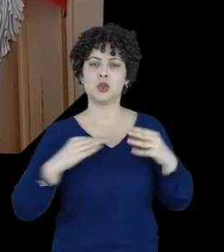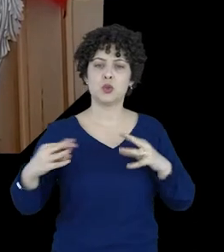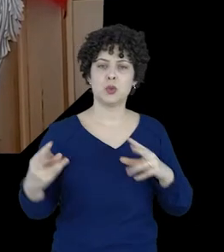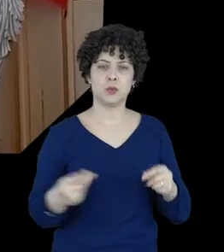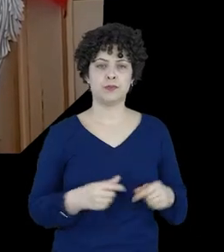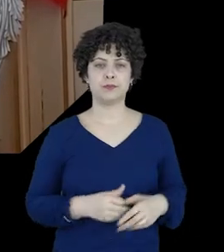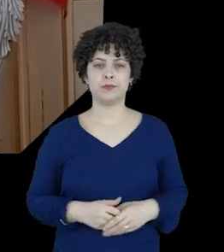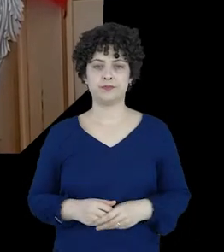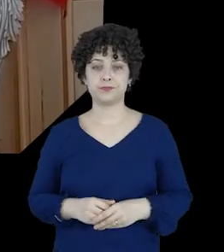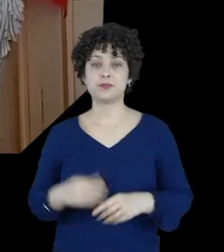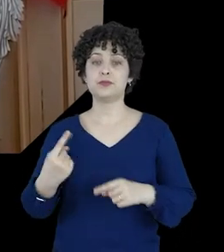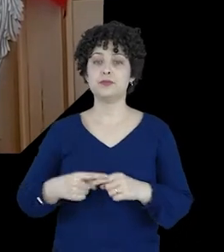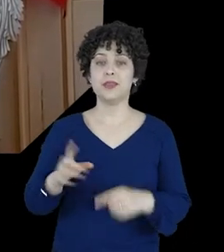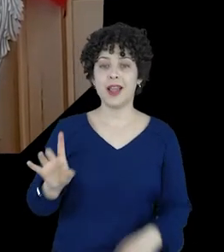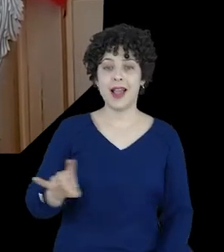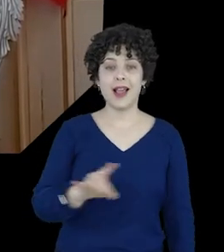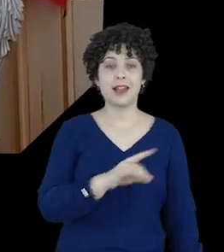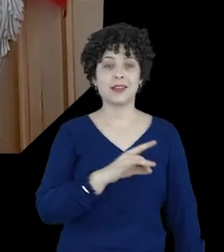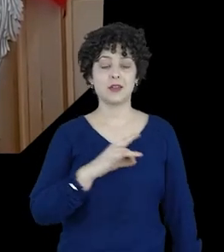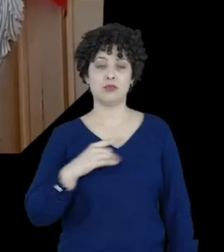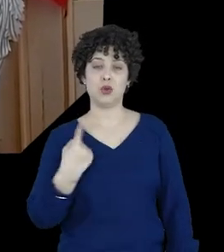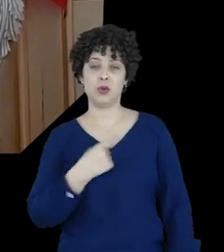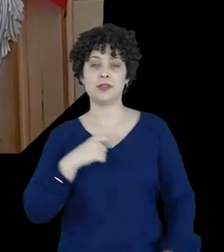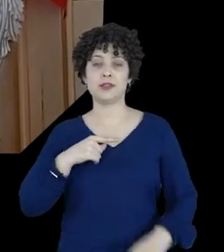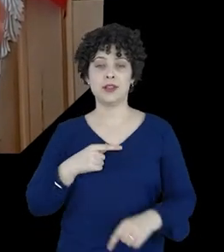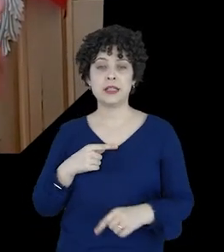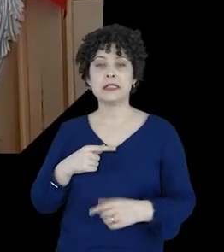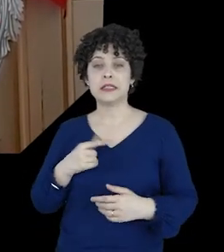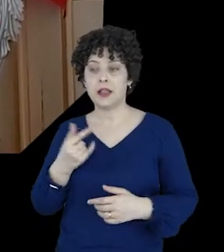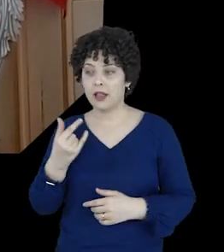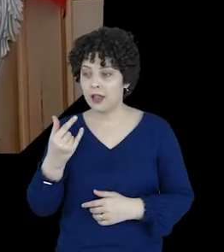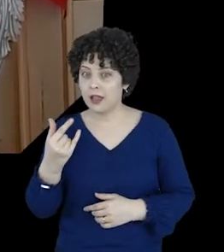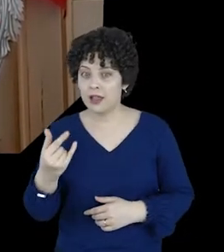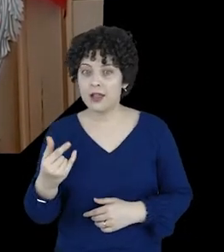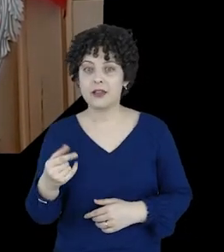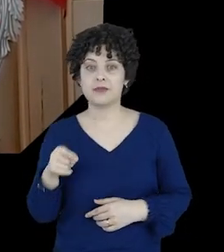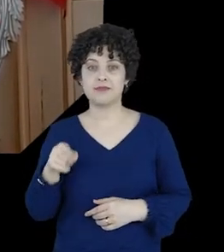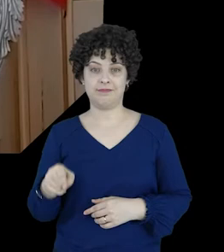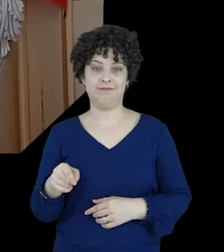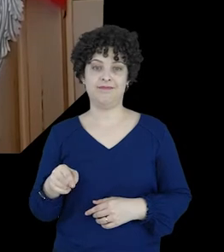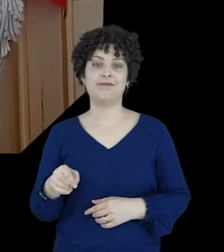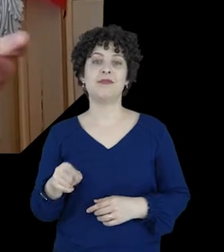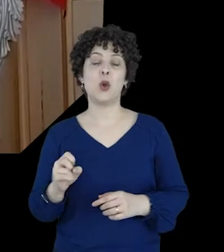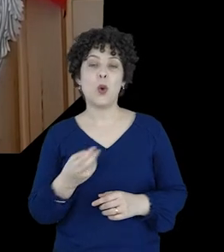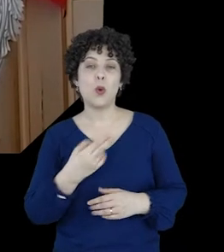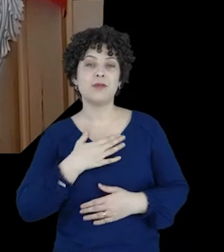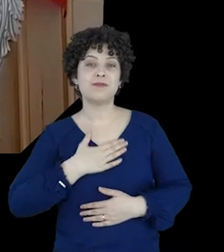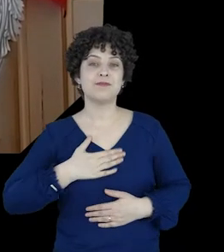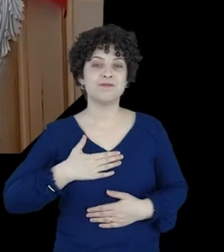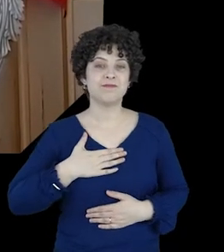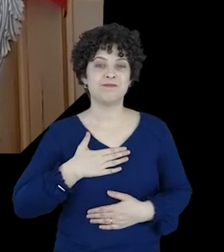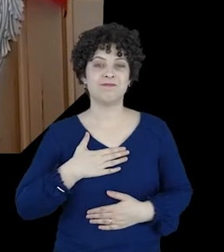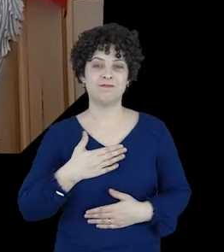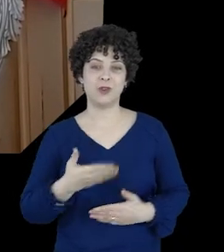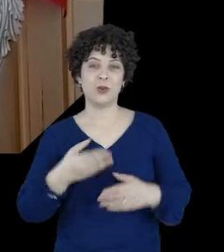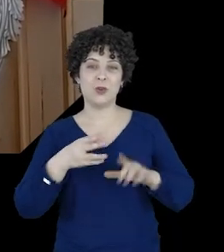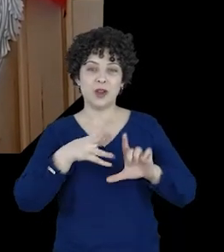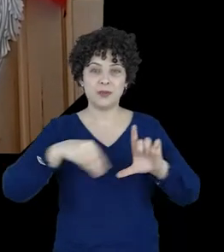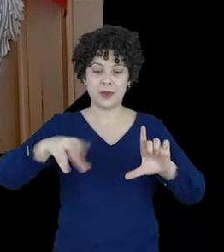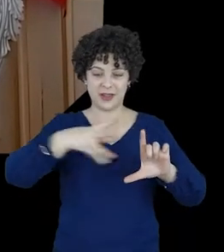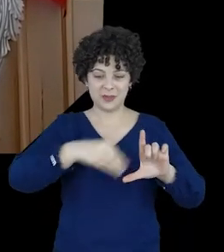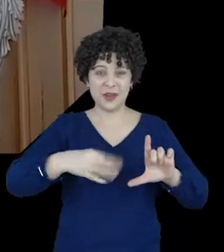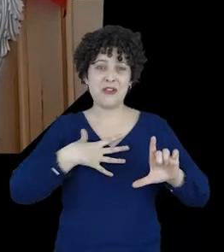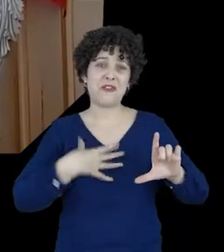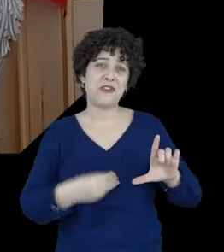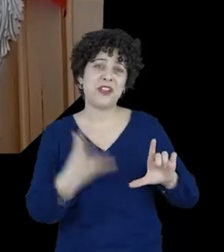e todas nós, pois cada um e cada uma de nós tem essa tentação ou esse prazer de